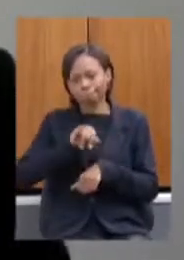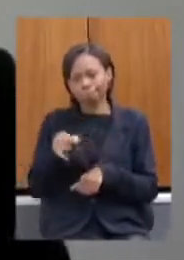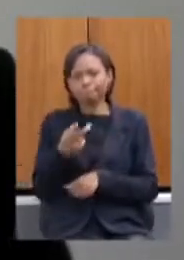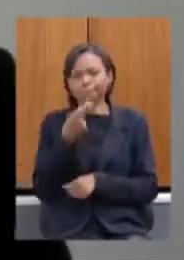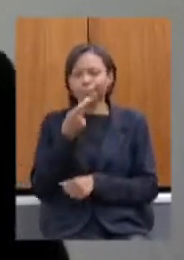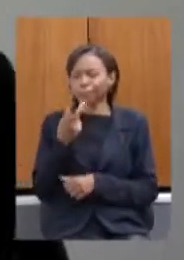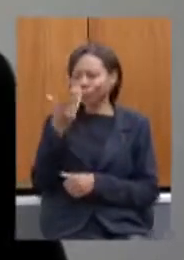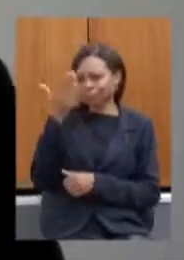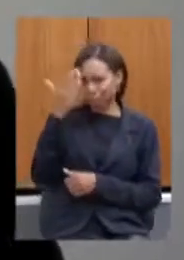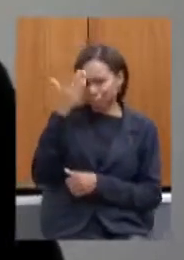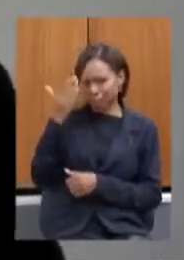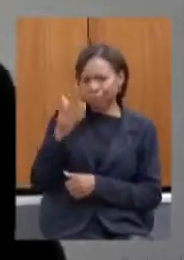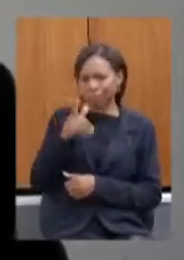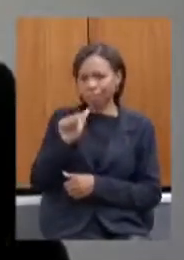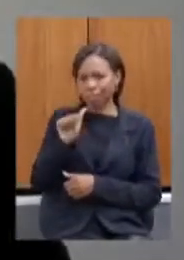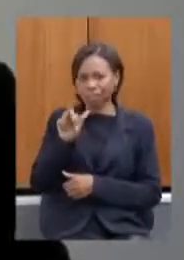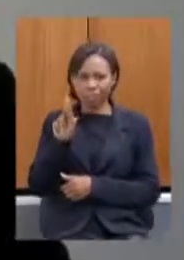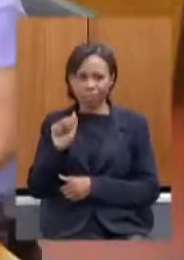deputada Laura